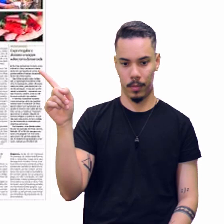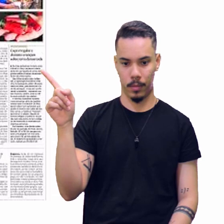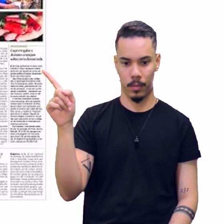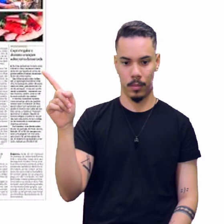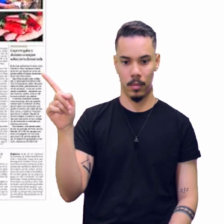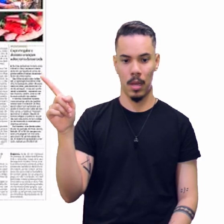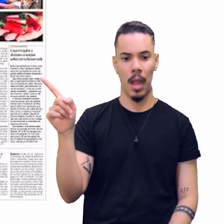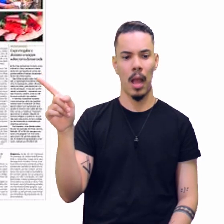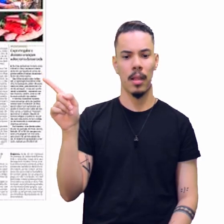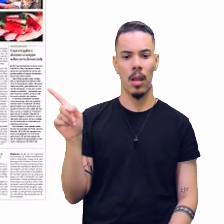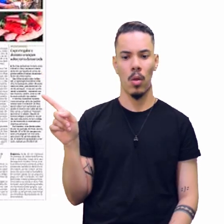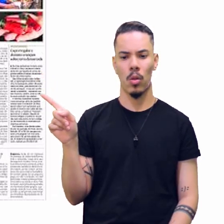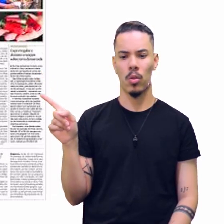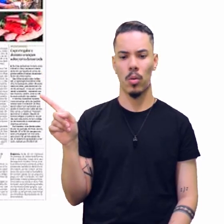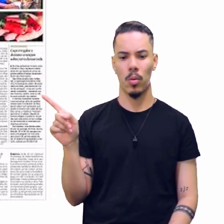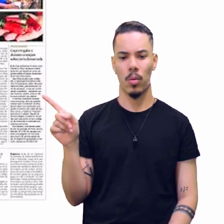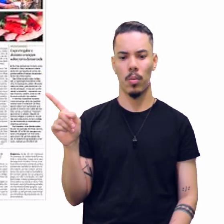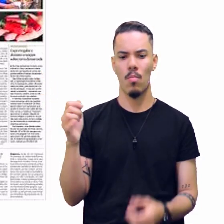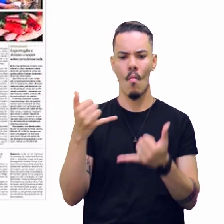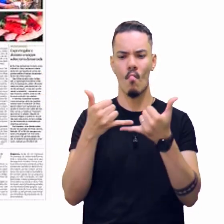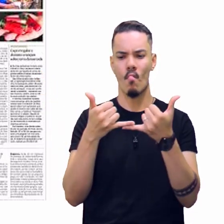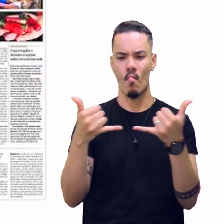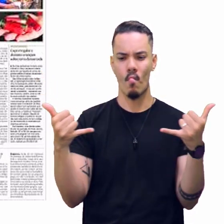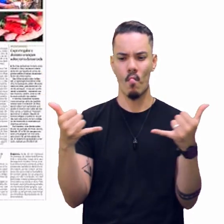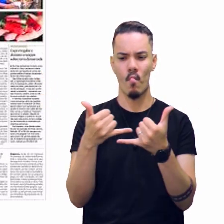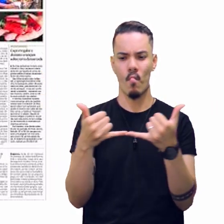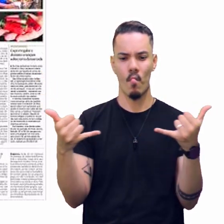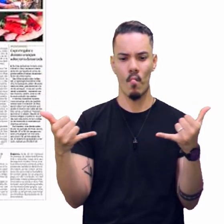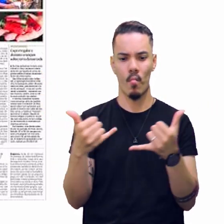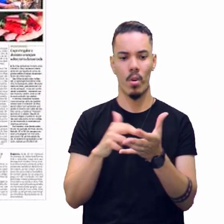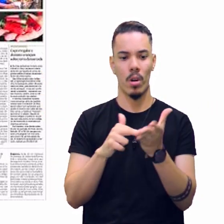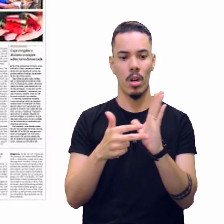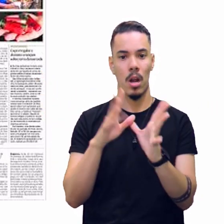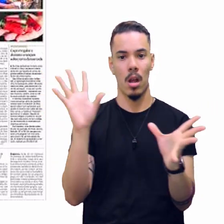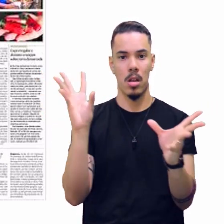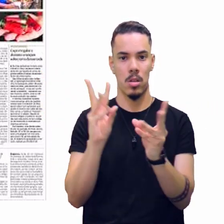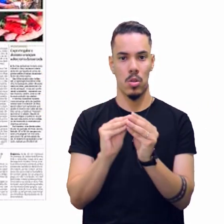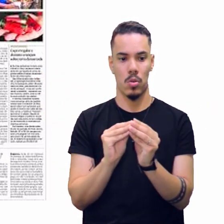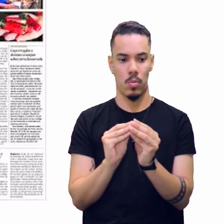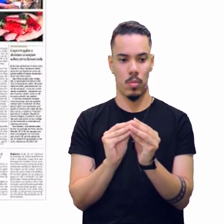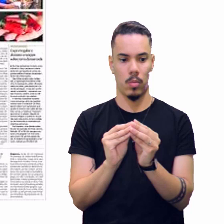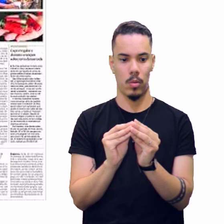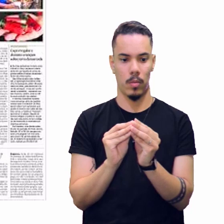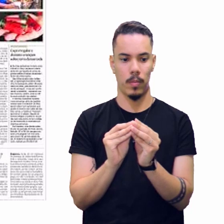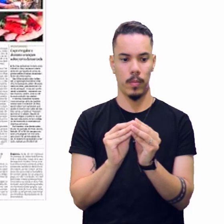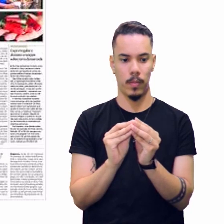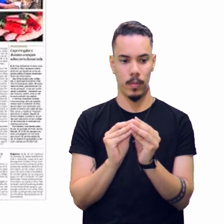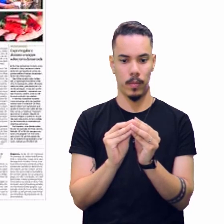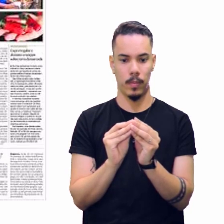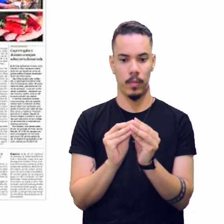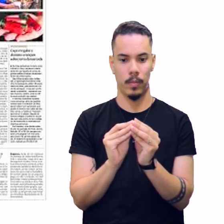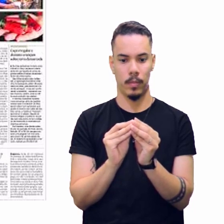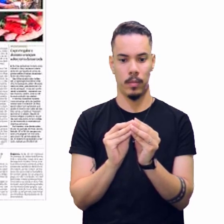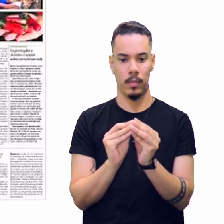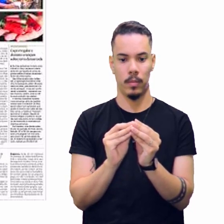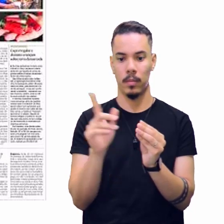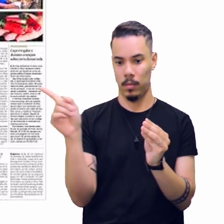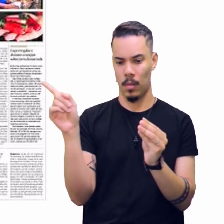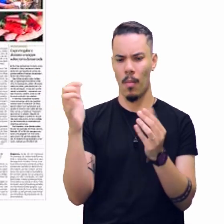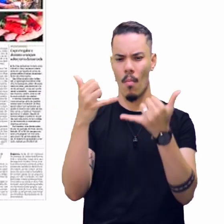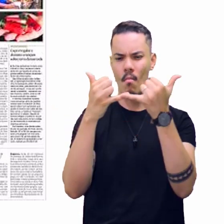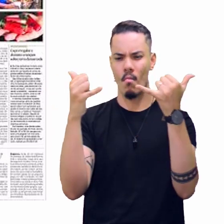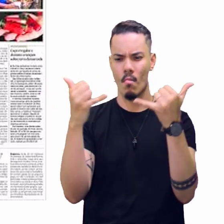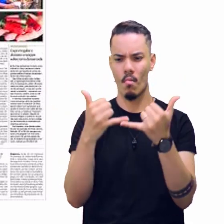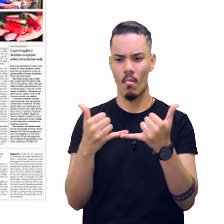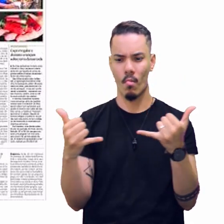linha fina que vai falar do que é o resumo da reportagem, que tem logo em seguida. Aí você vai seguindo